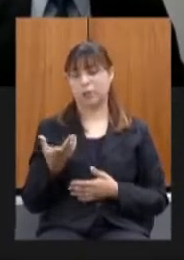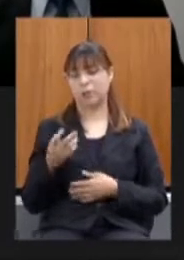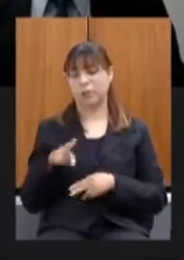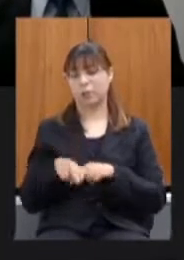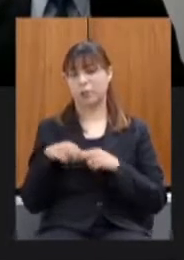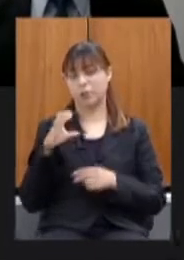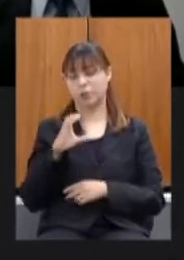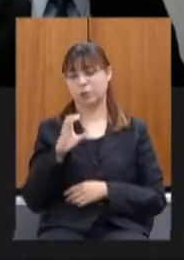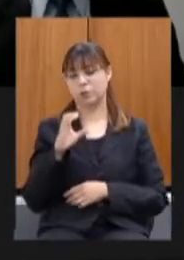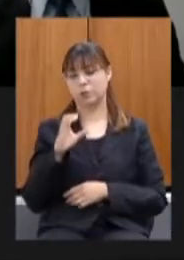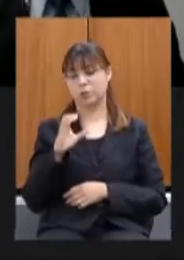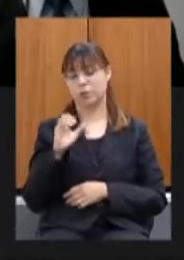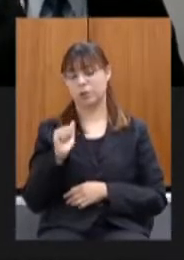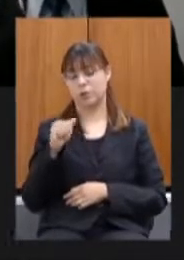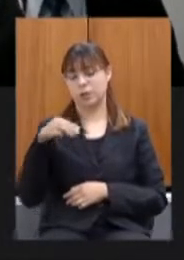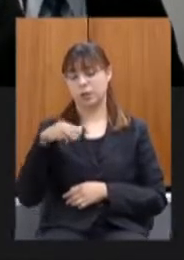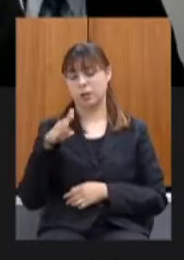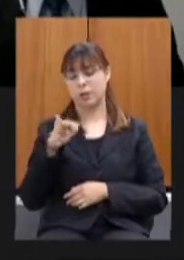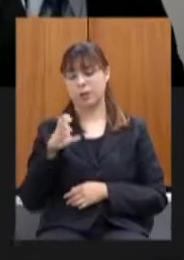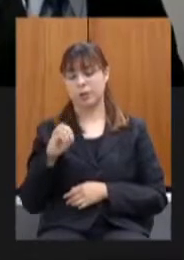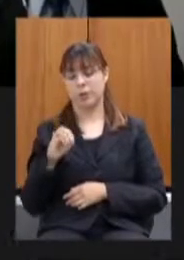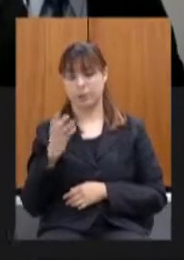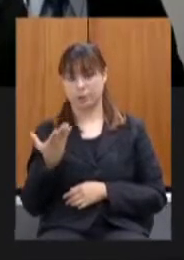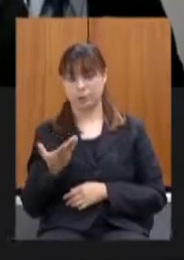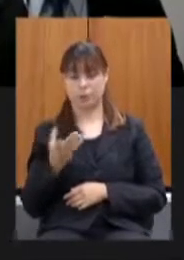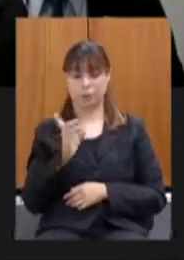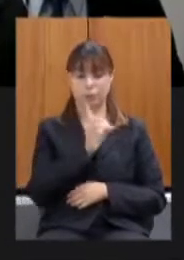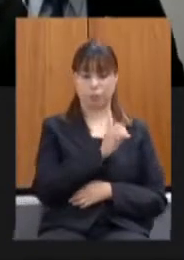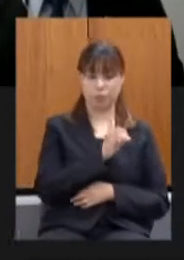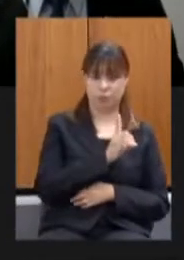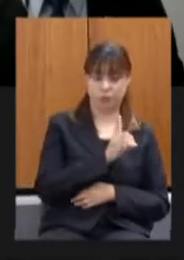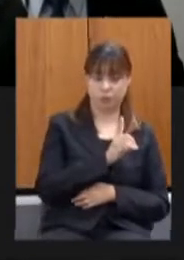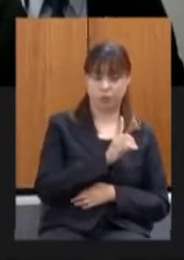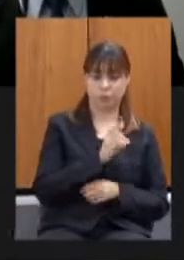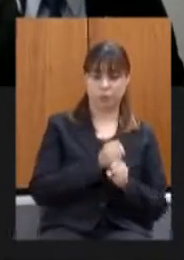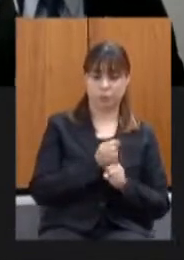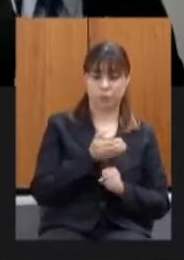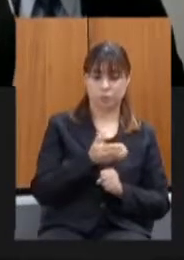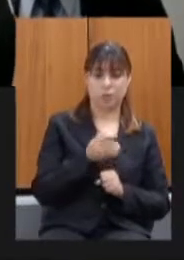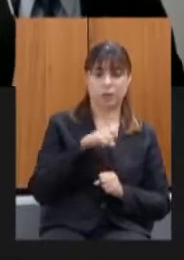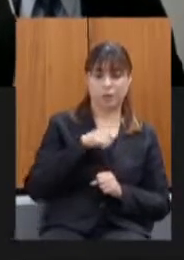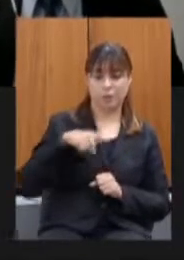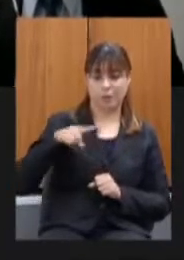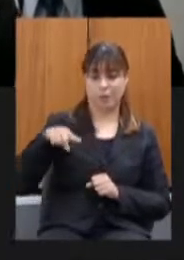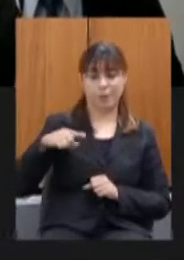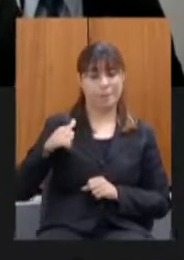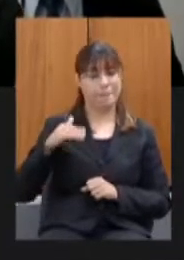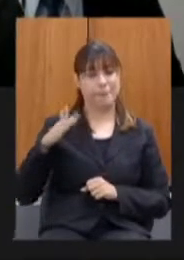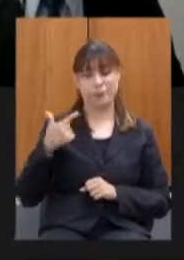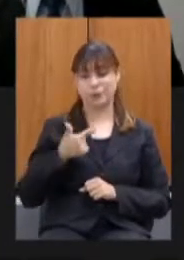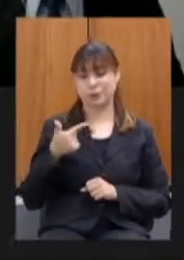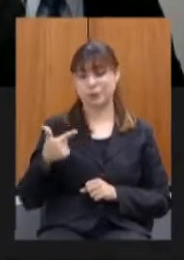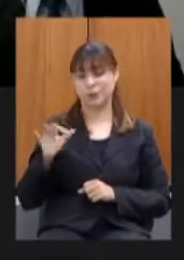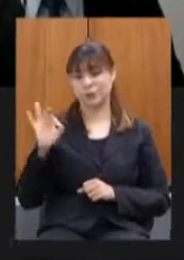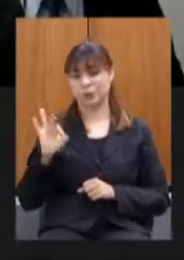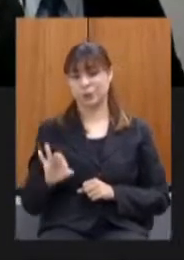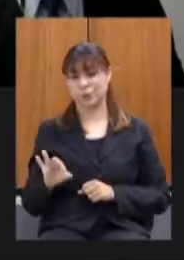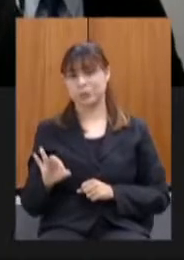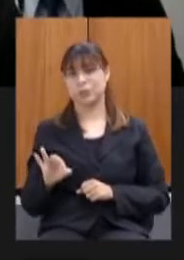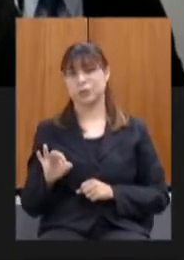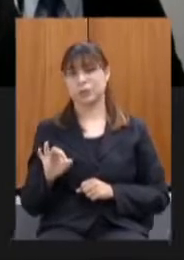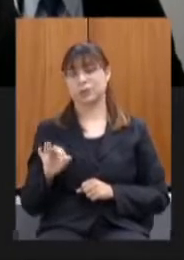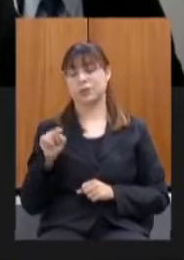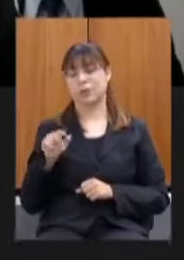do comportamento do dólar este ano essa variação ia dar mais de 22% na correção da UFENG